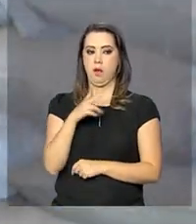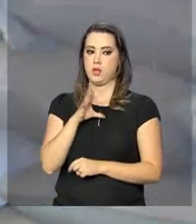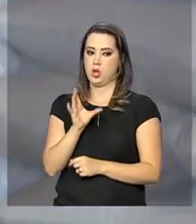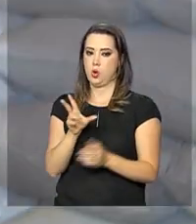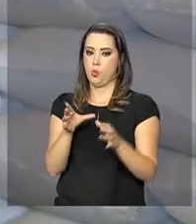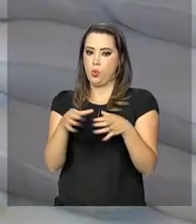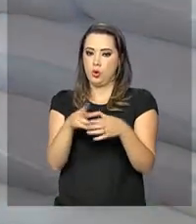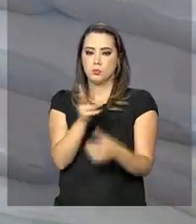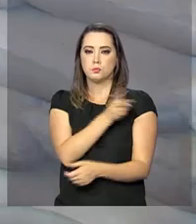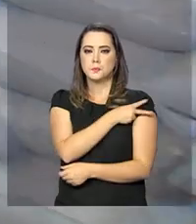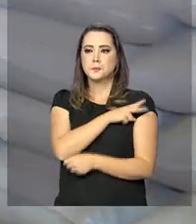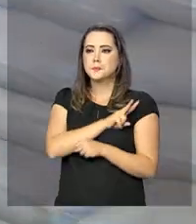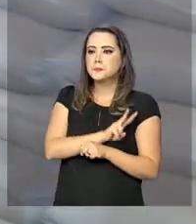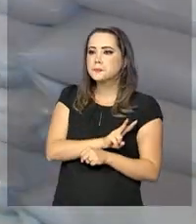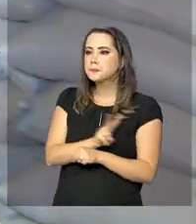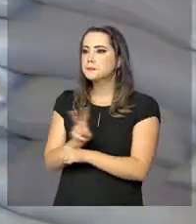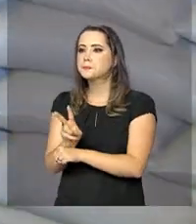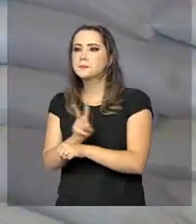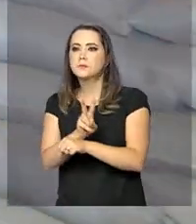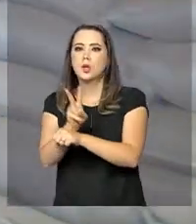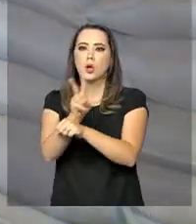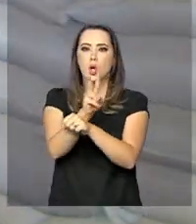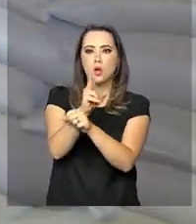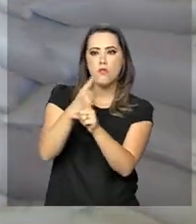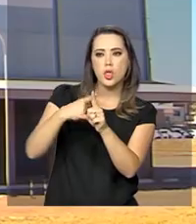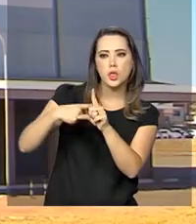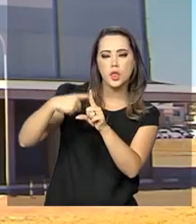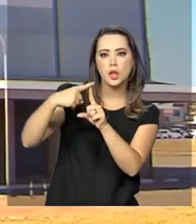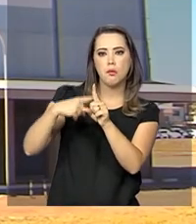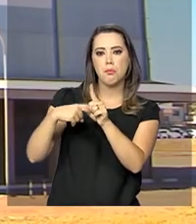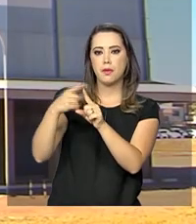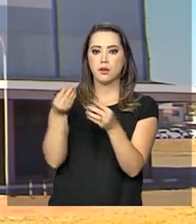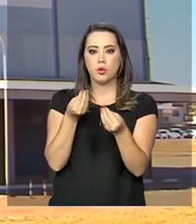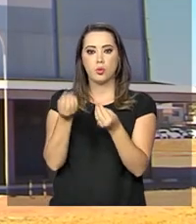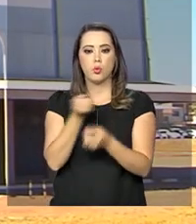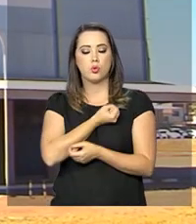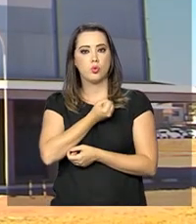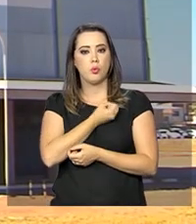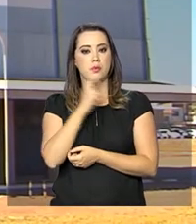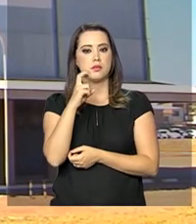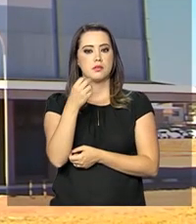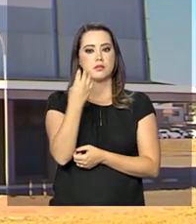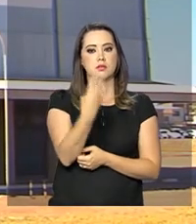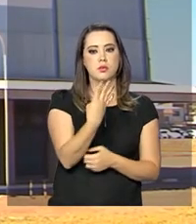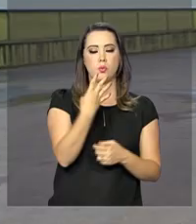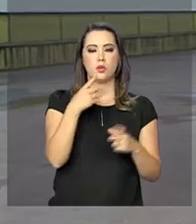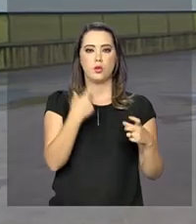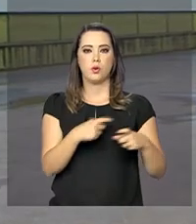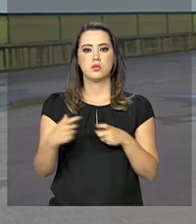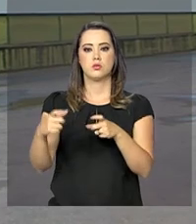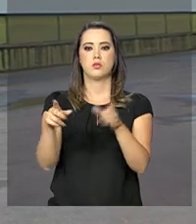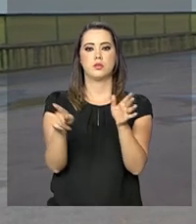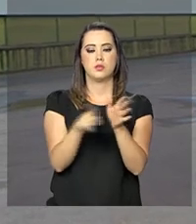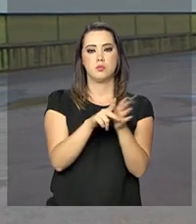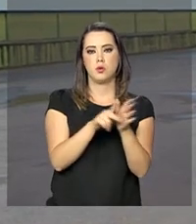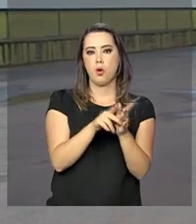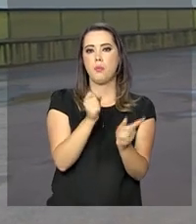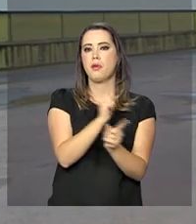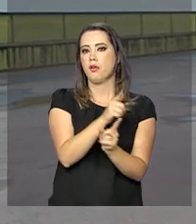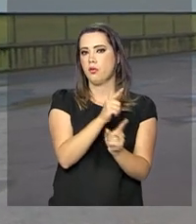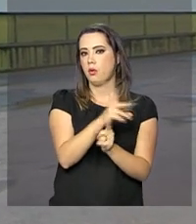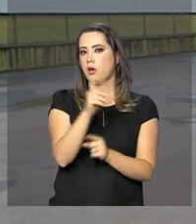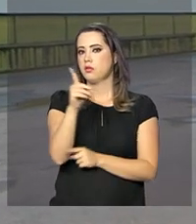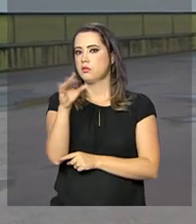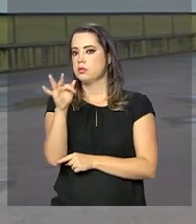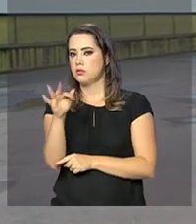armazenagem, conservação e a quantidade em estoque em 54 unidades próprias e alugadas no Distrito